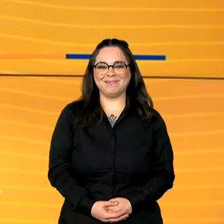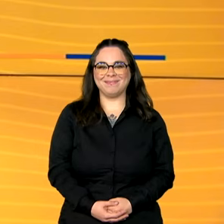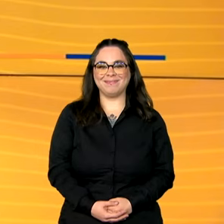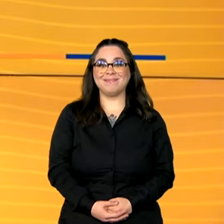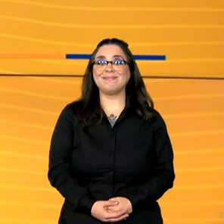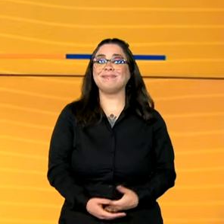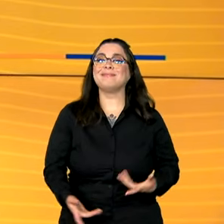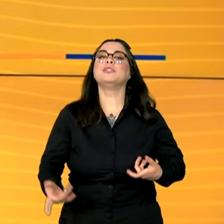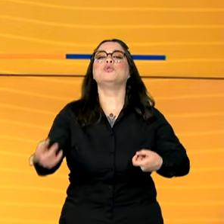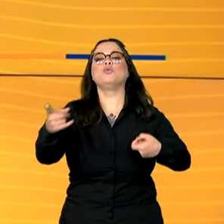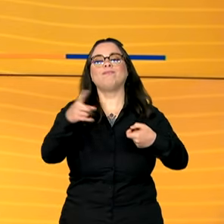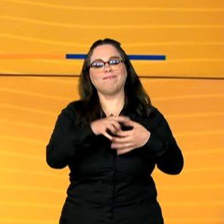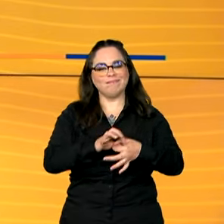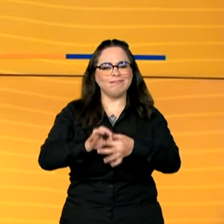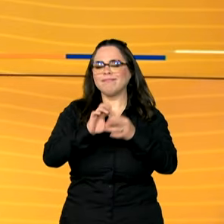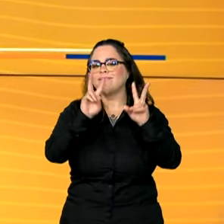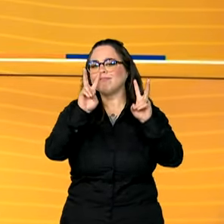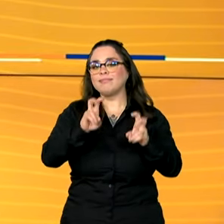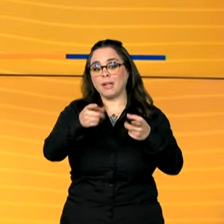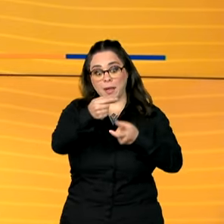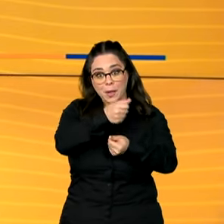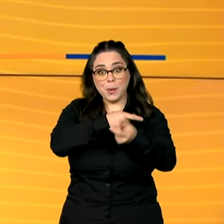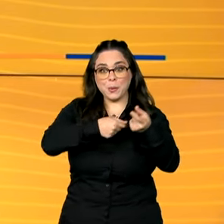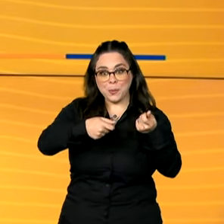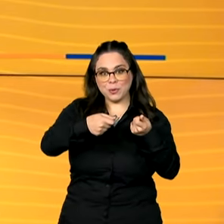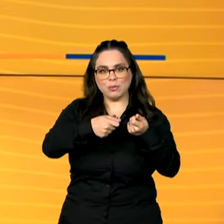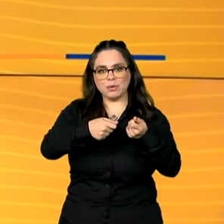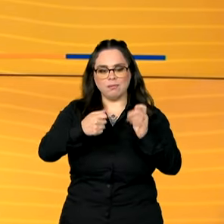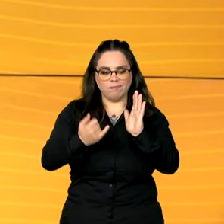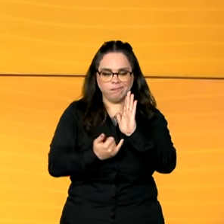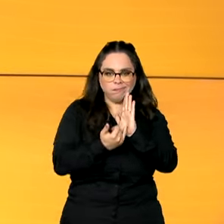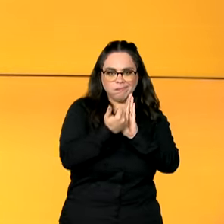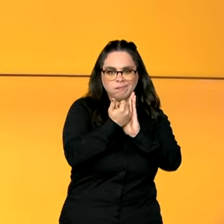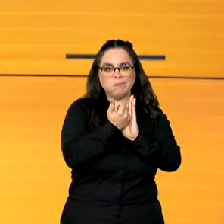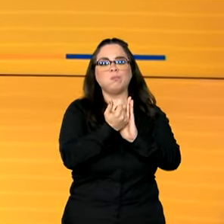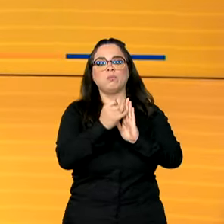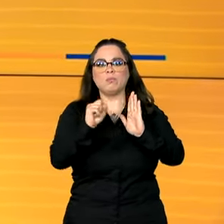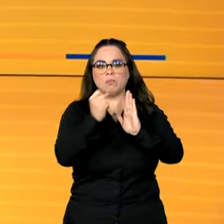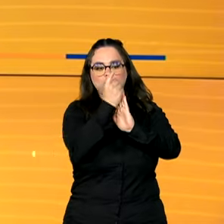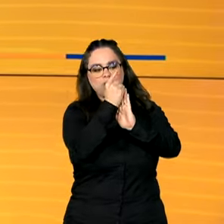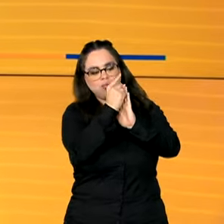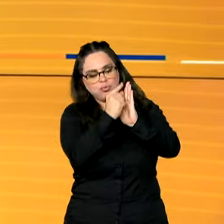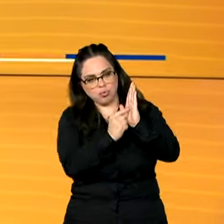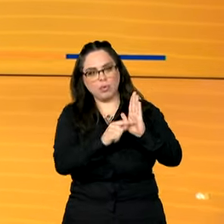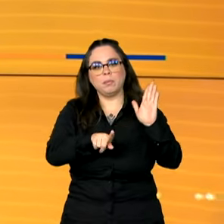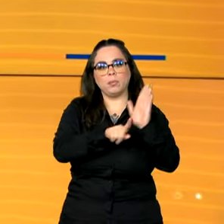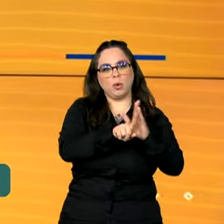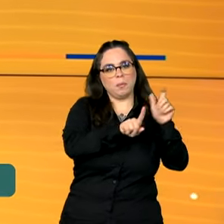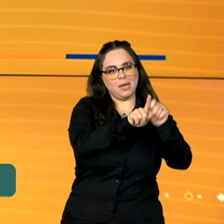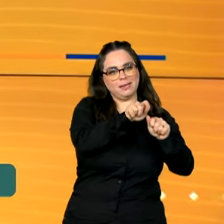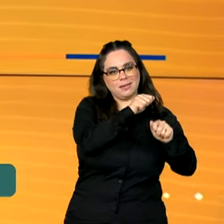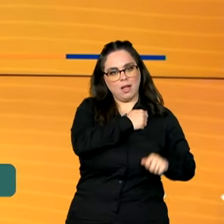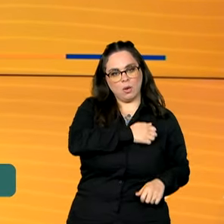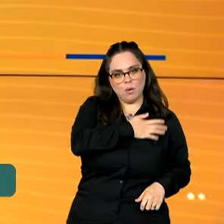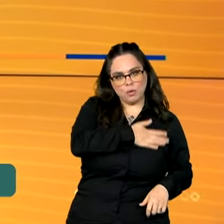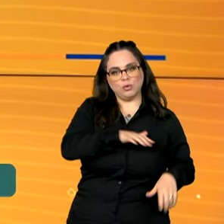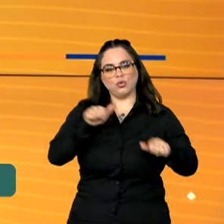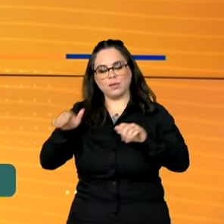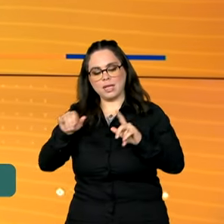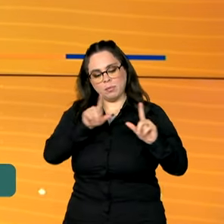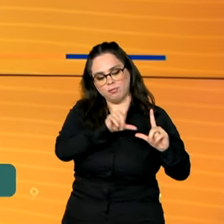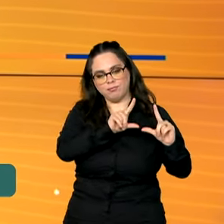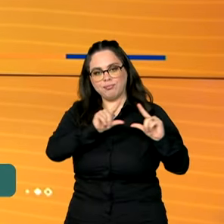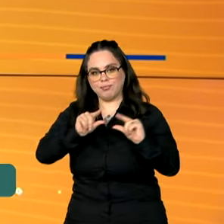Estamos de volta, vamos falar de economia agora. A inflação registrou um recuo na passagem de agosto para setembro,